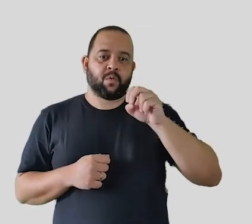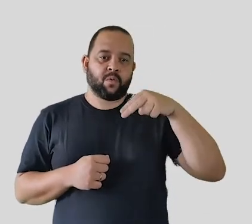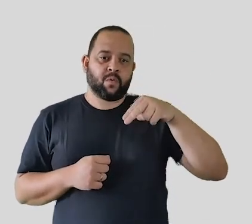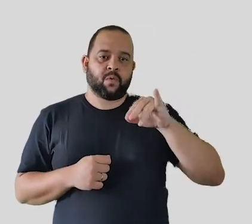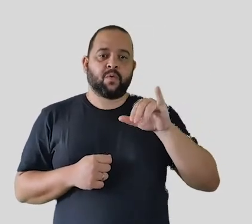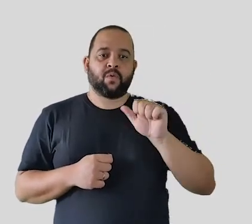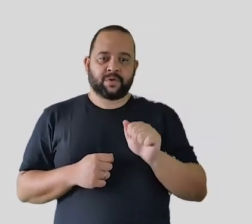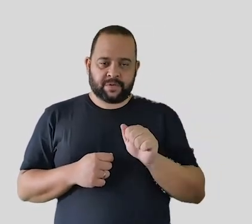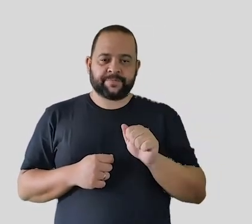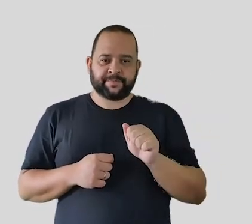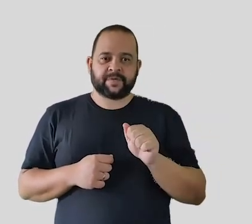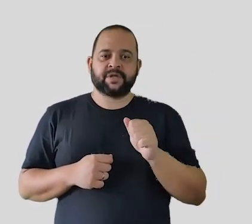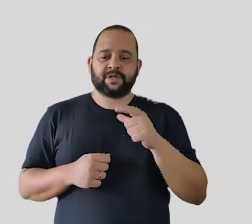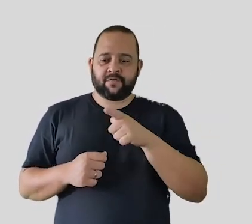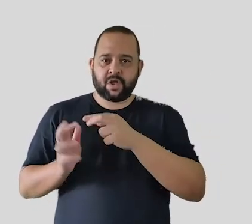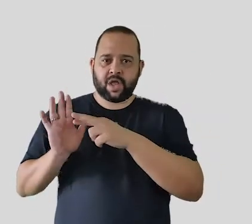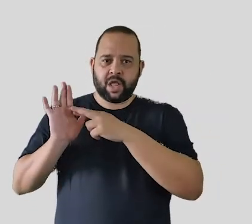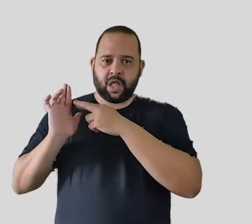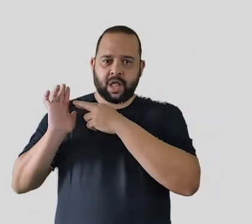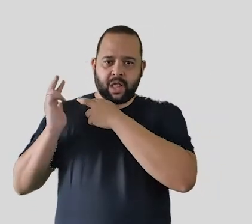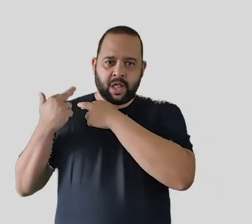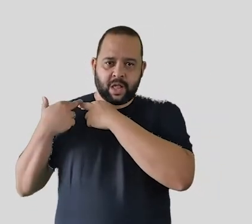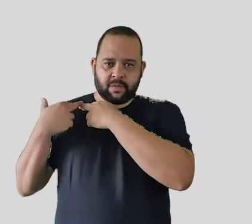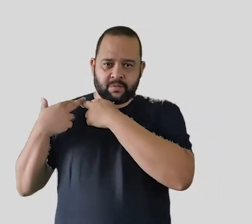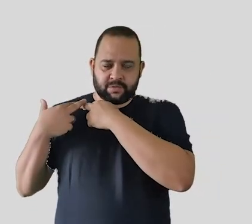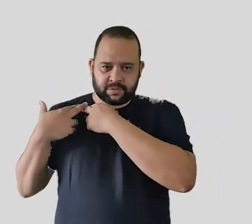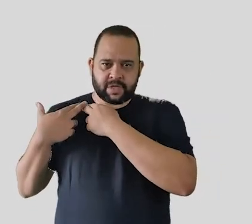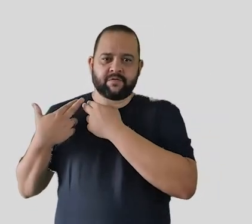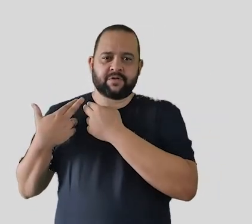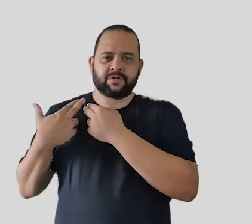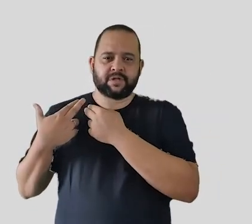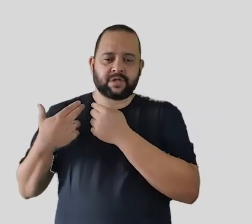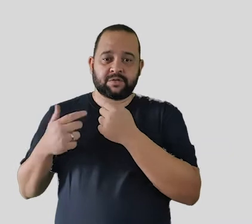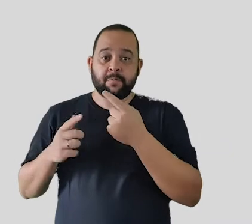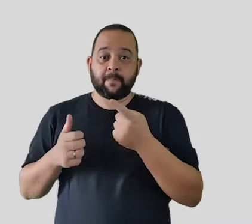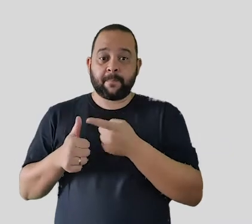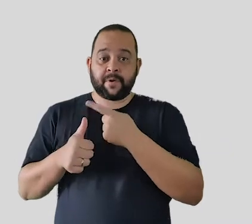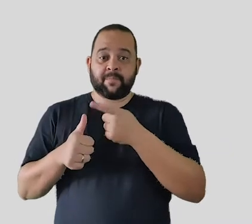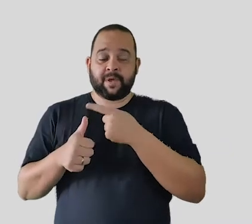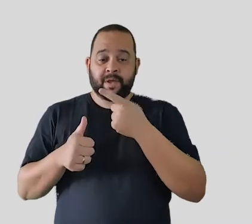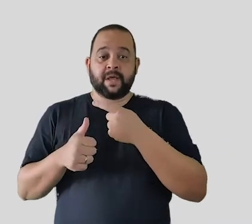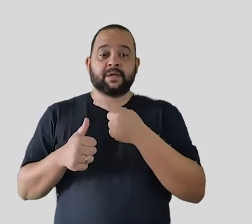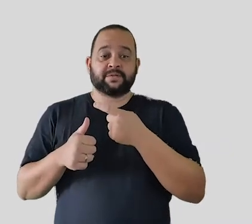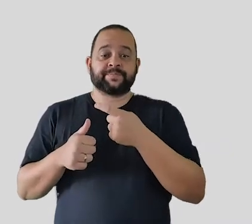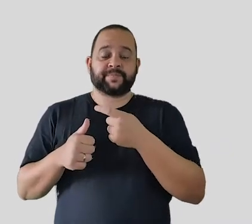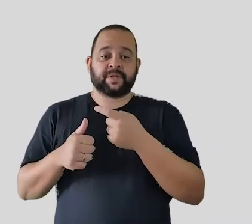primeiras gravações, de importantes gravações do repertório do padre José Maurício.